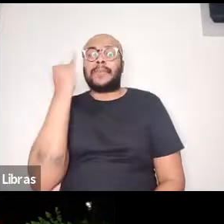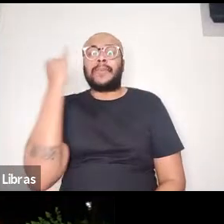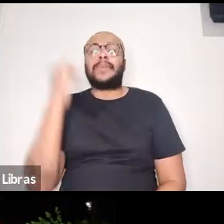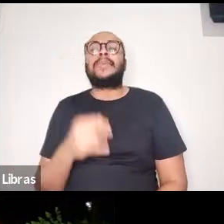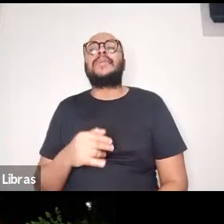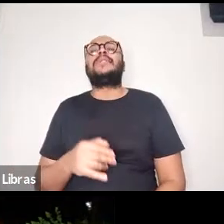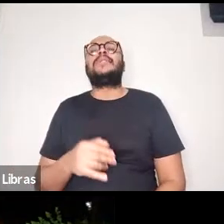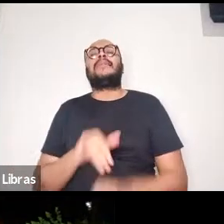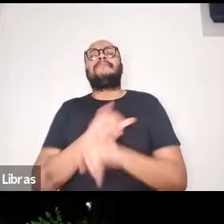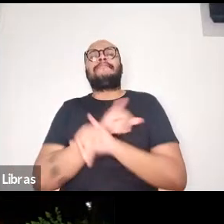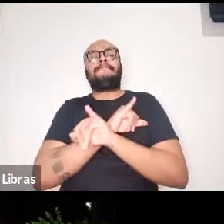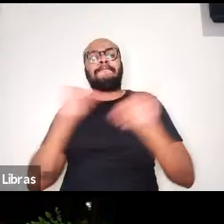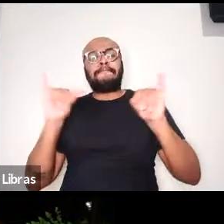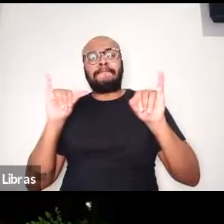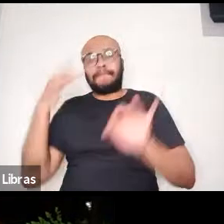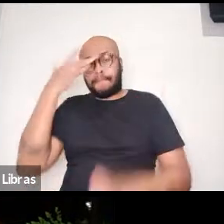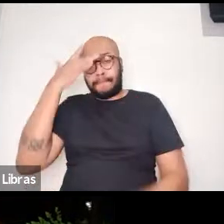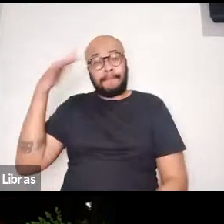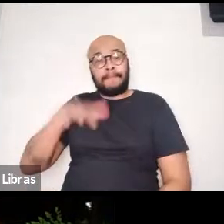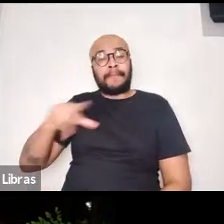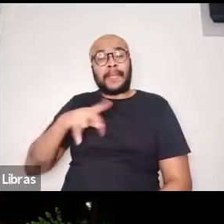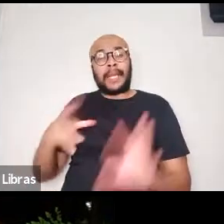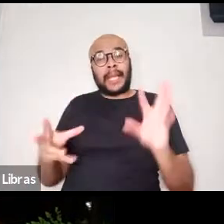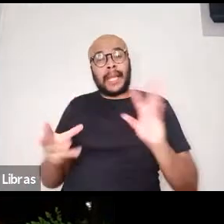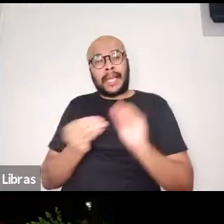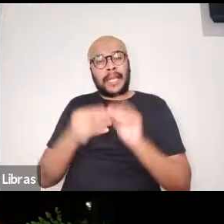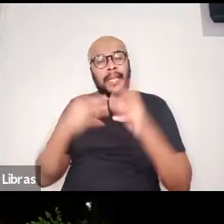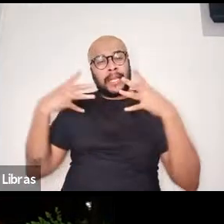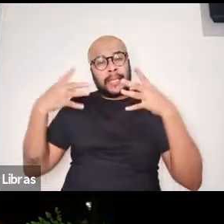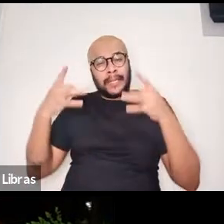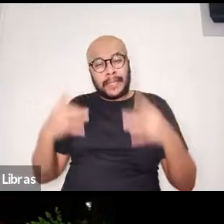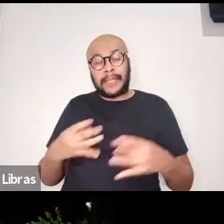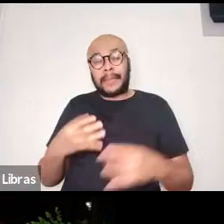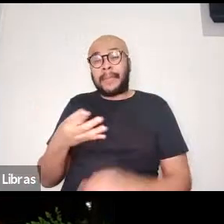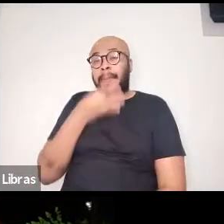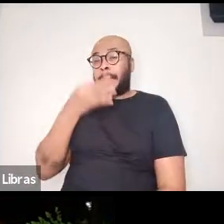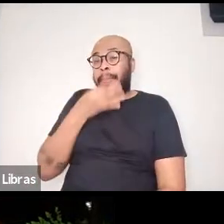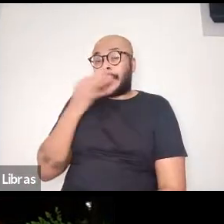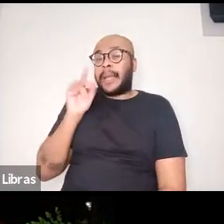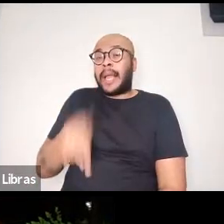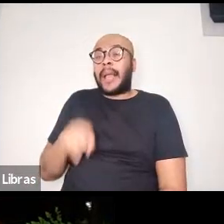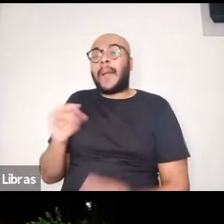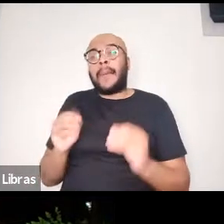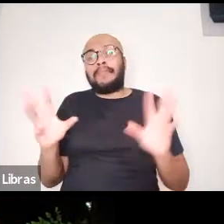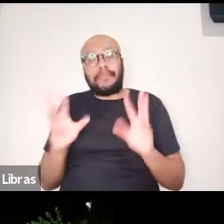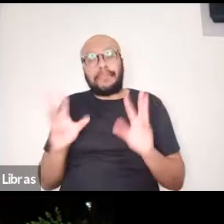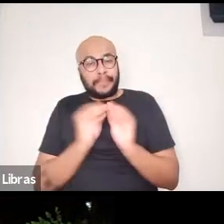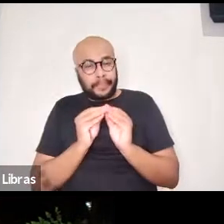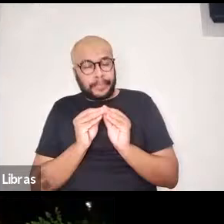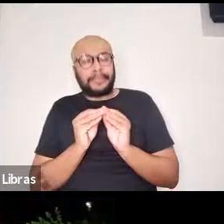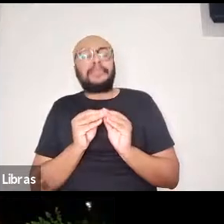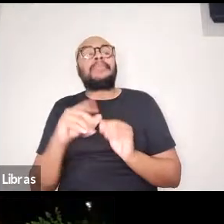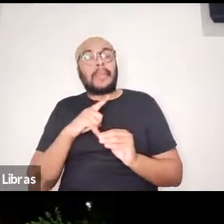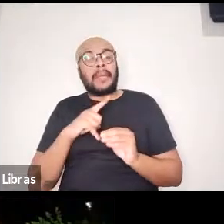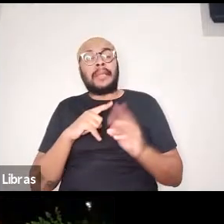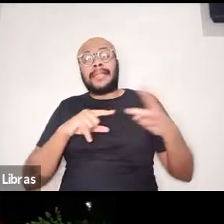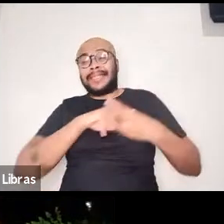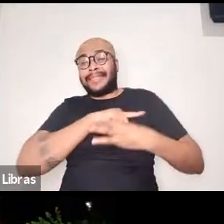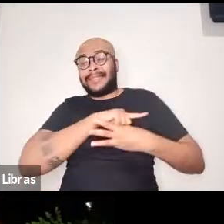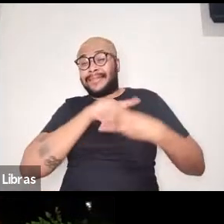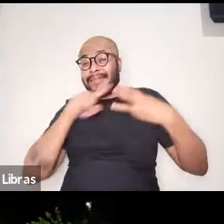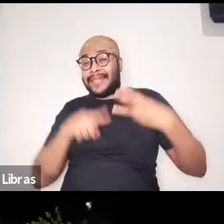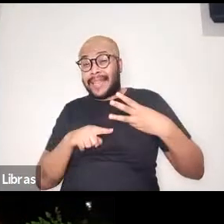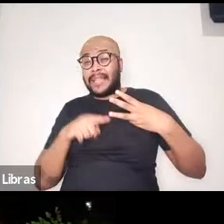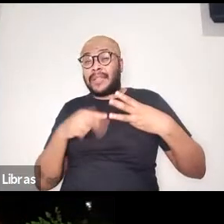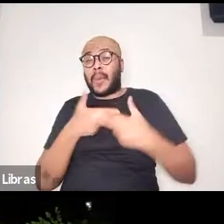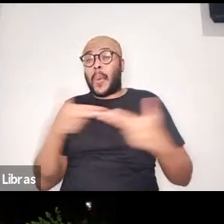o público. A resenha, desde o meu ponto de vista, ela reúne três dimensões e que não